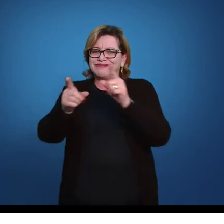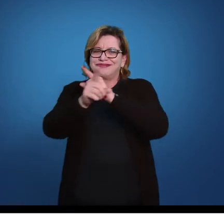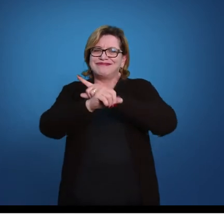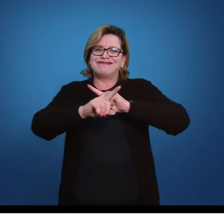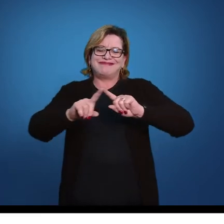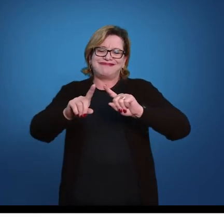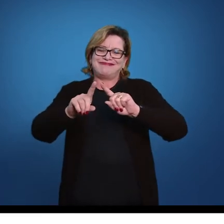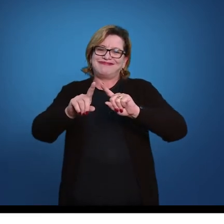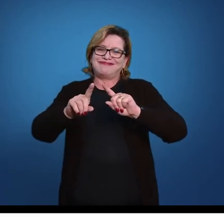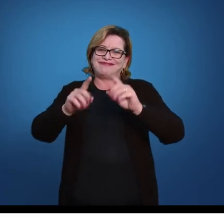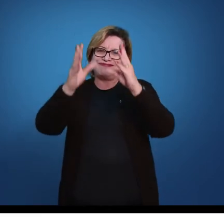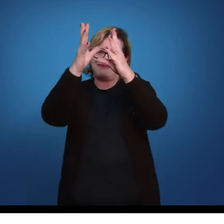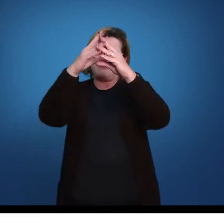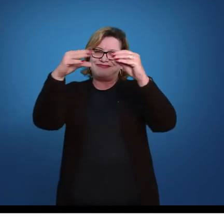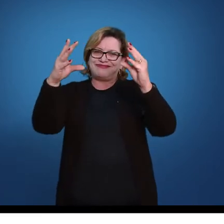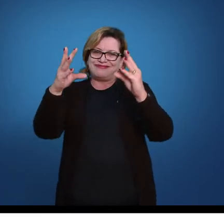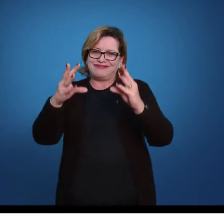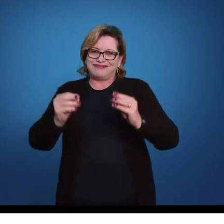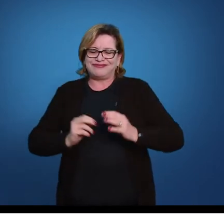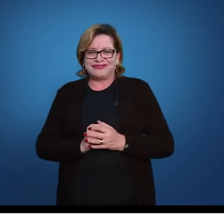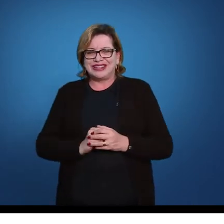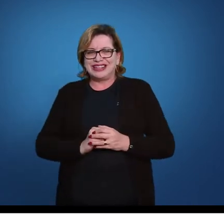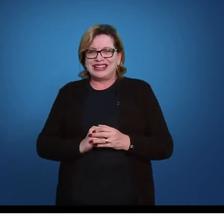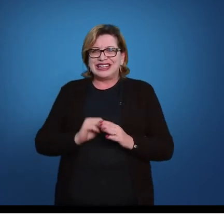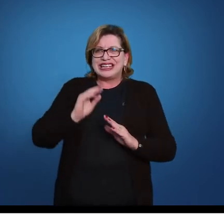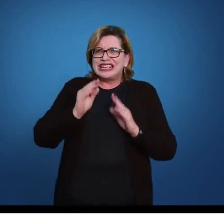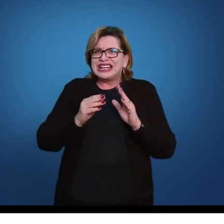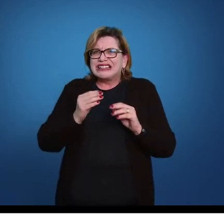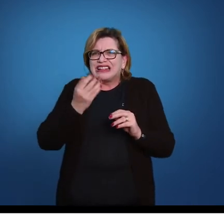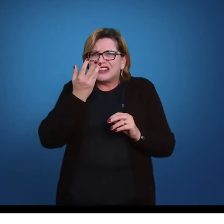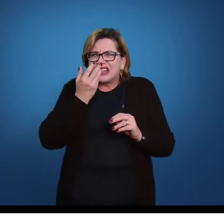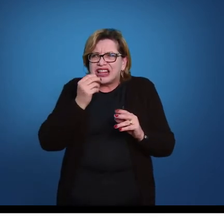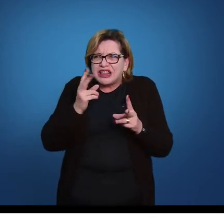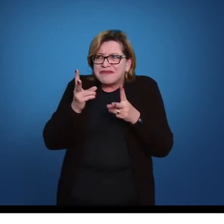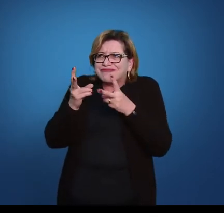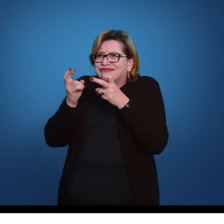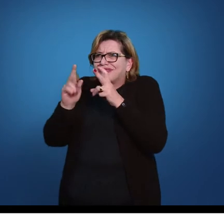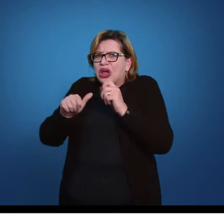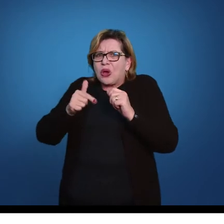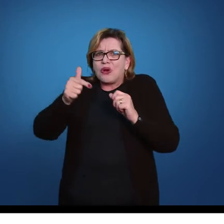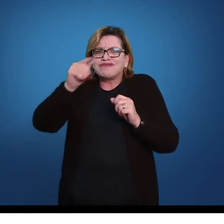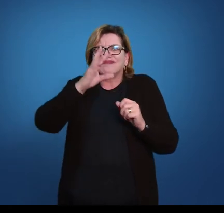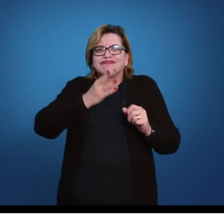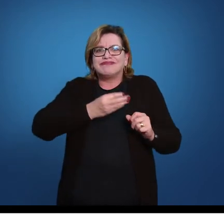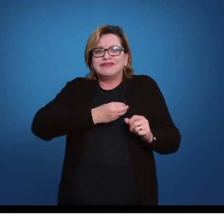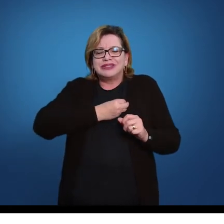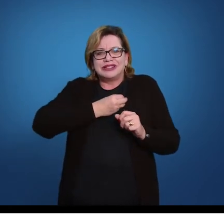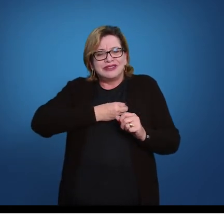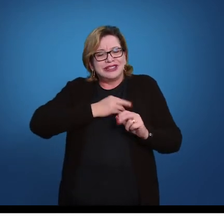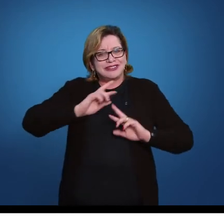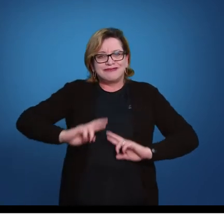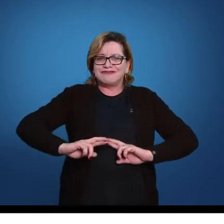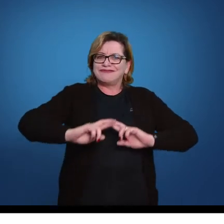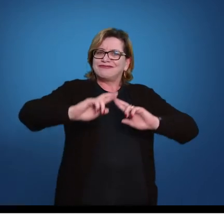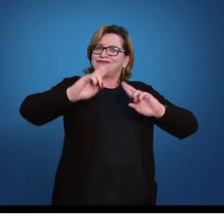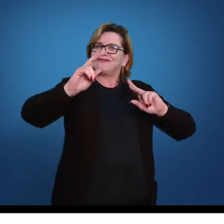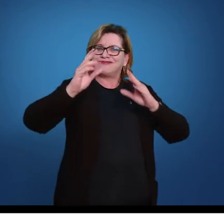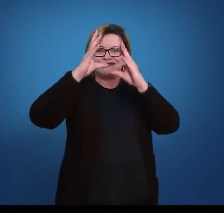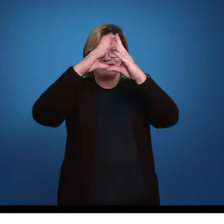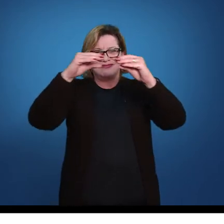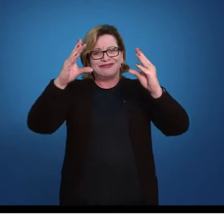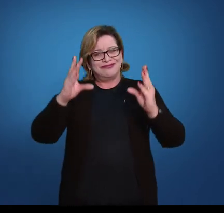eram circenses. E acabavam descobrindo outras formas de vida para além do picadeiro.